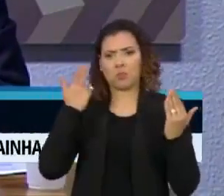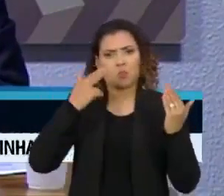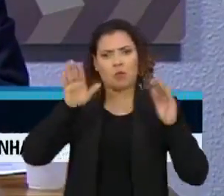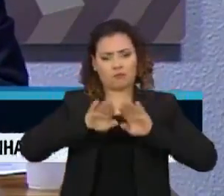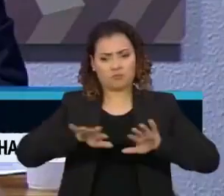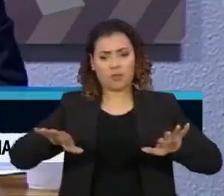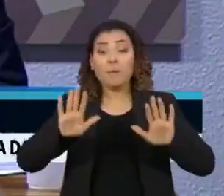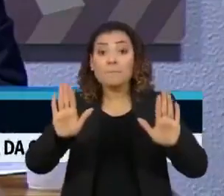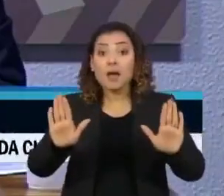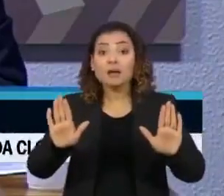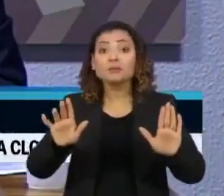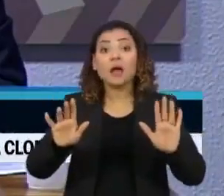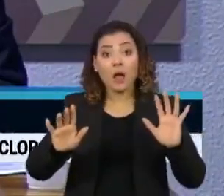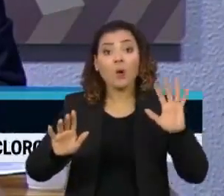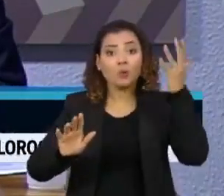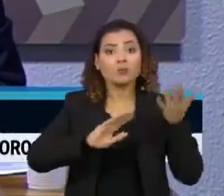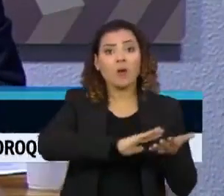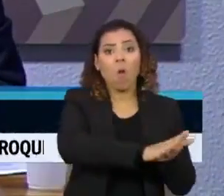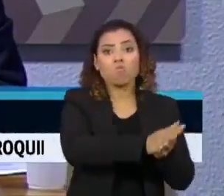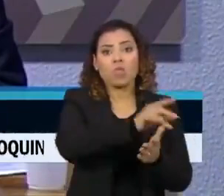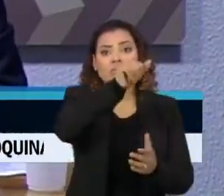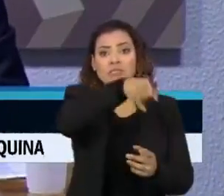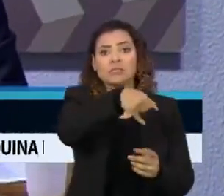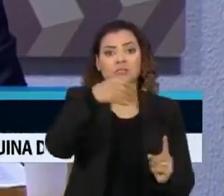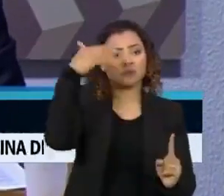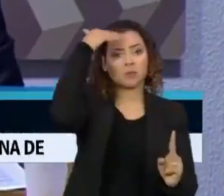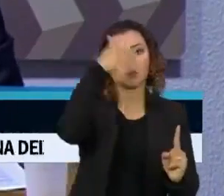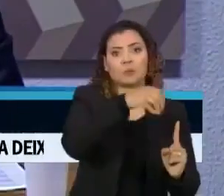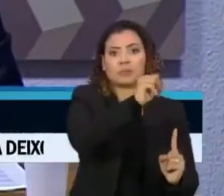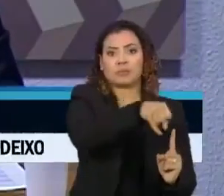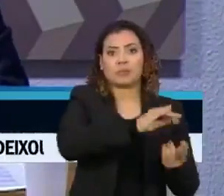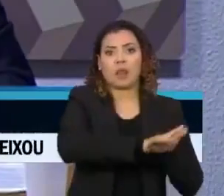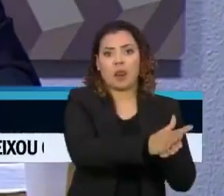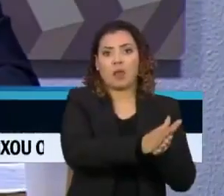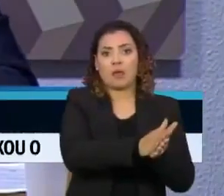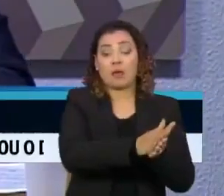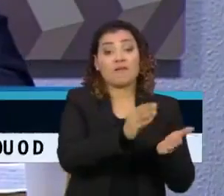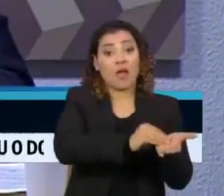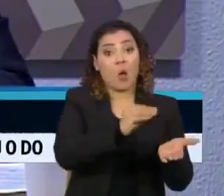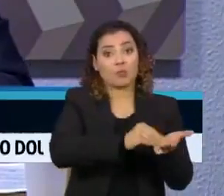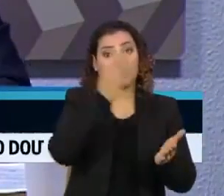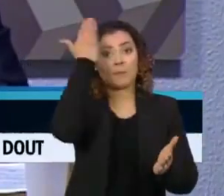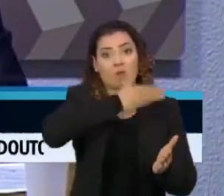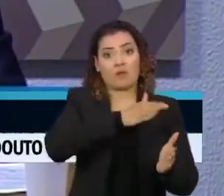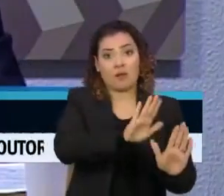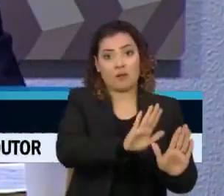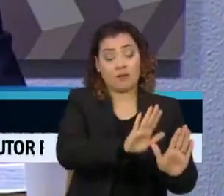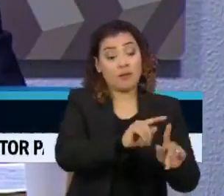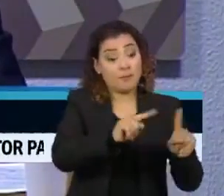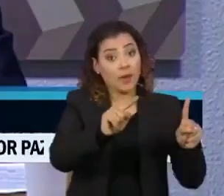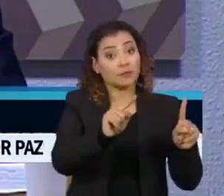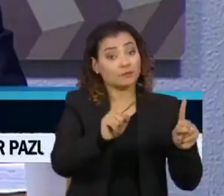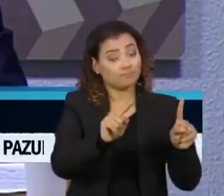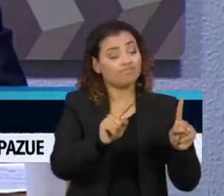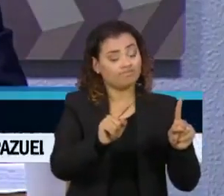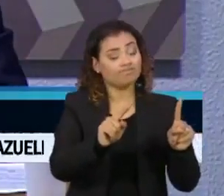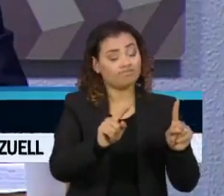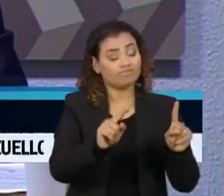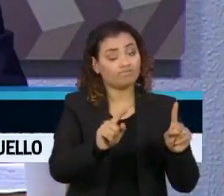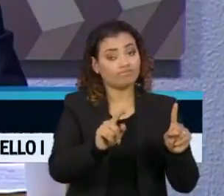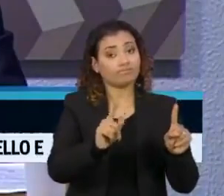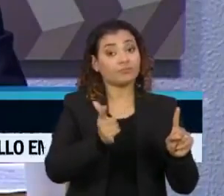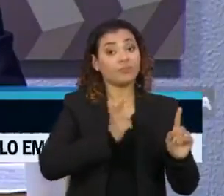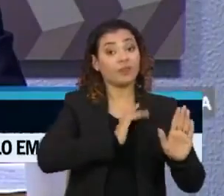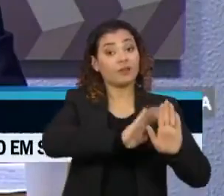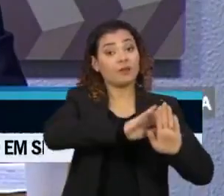não podemos dizer que aqui ocorreu um genocídio. Não podemos dizer ainda. Mas podemos dizer, sim, que